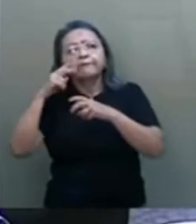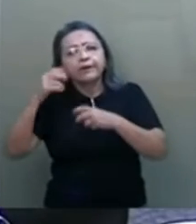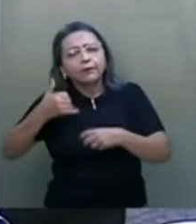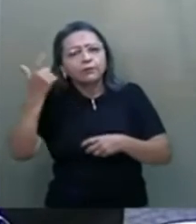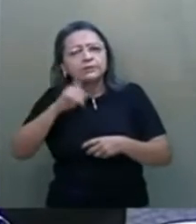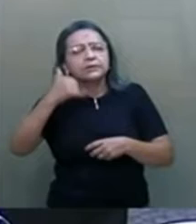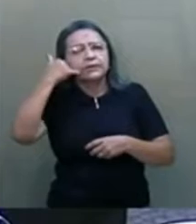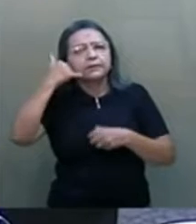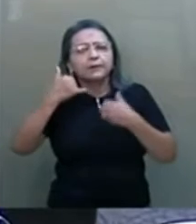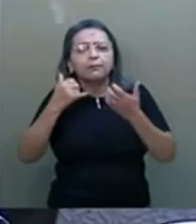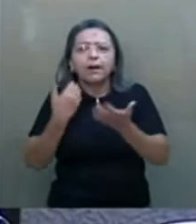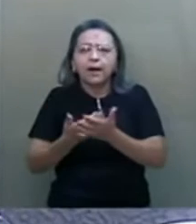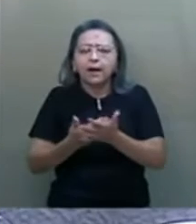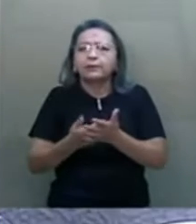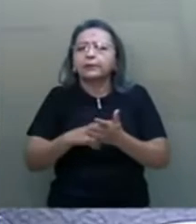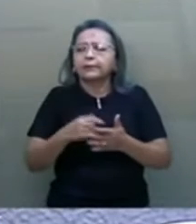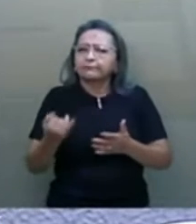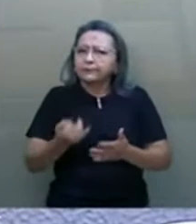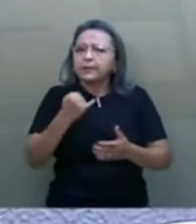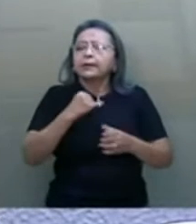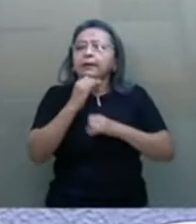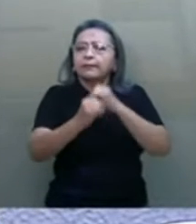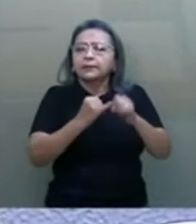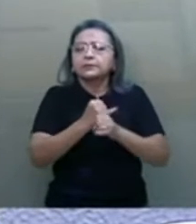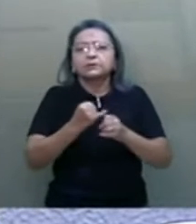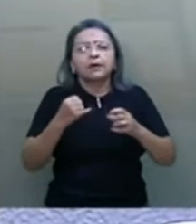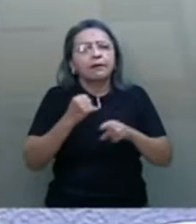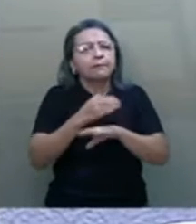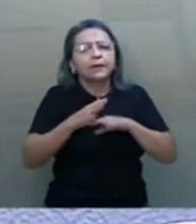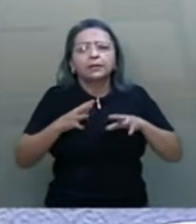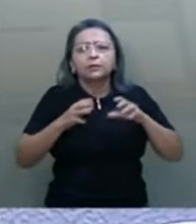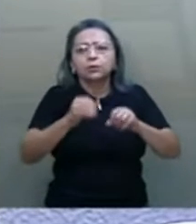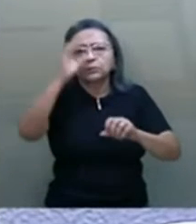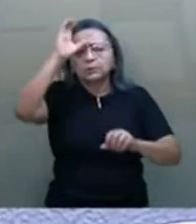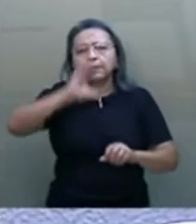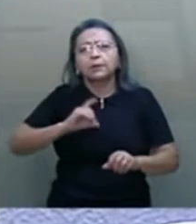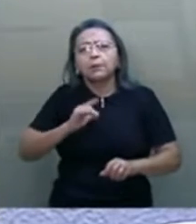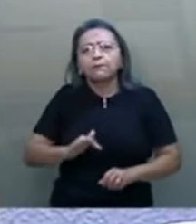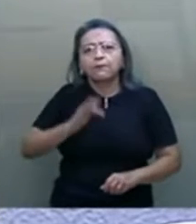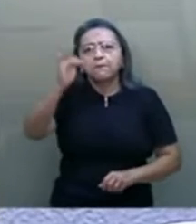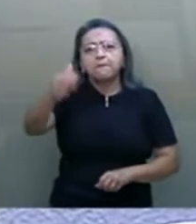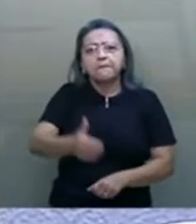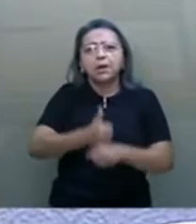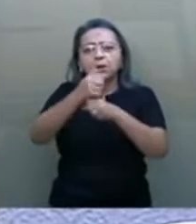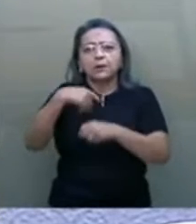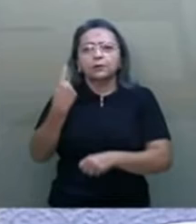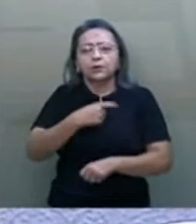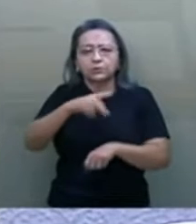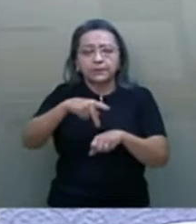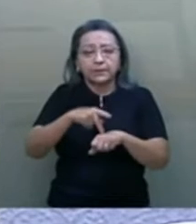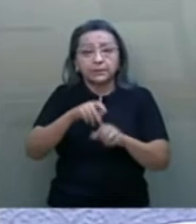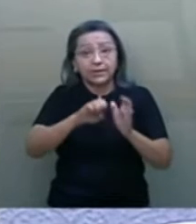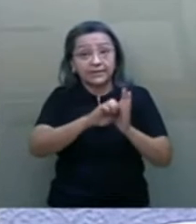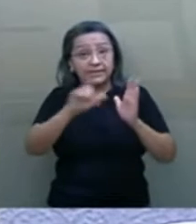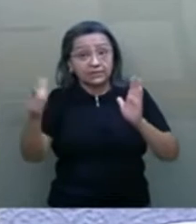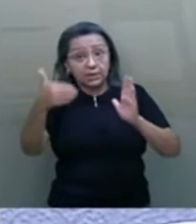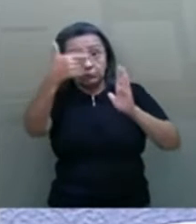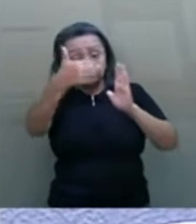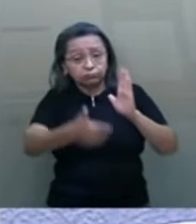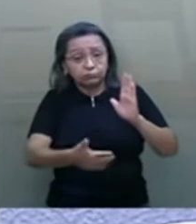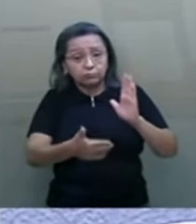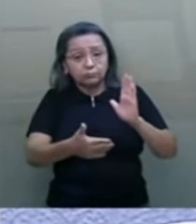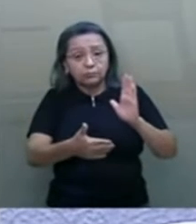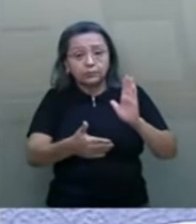o serviço de telecomunicação seja acessível a todos os cidadãos para que tenhamos um futuro melhor para o nosso país. No edital não